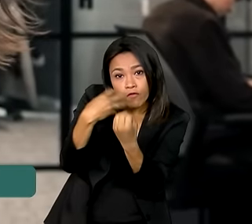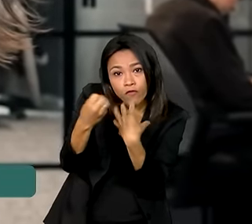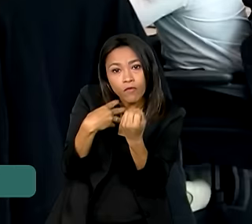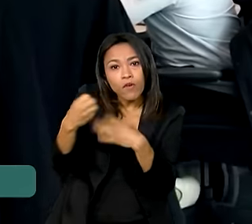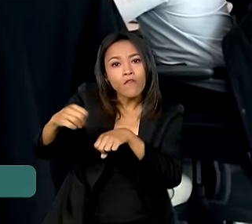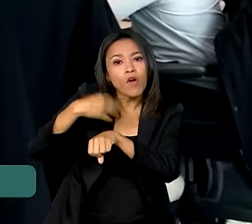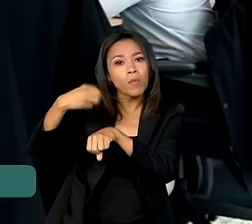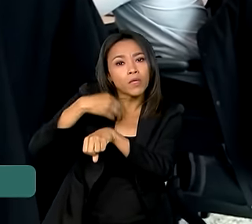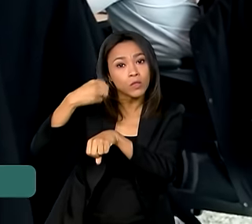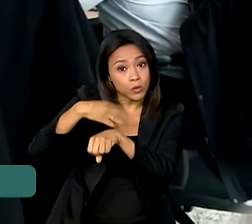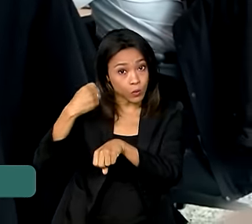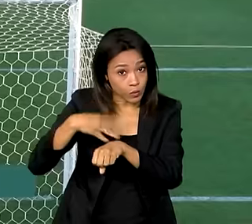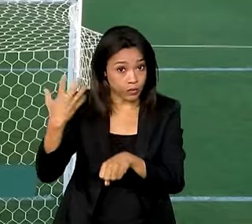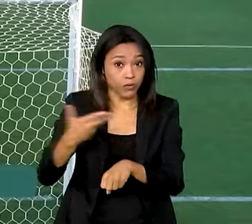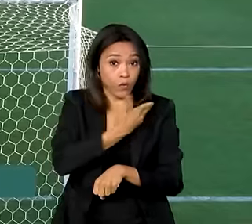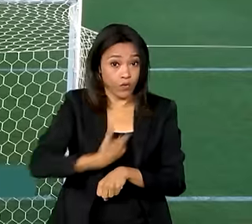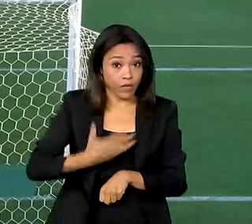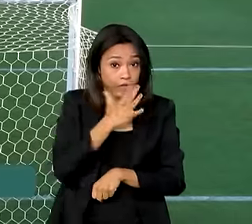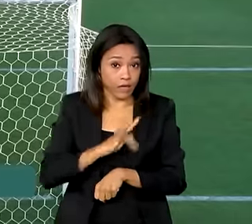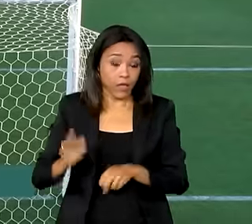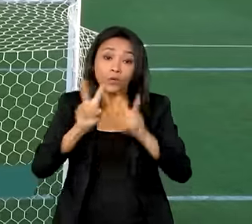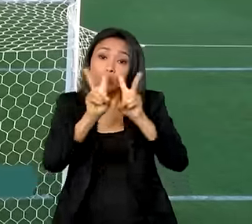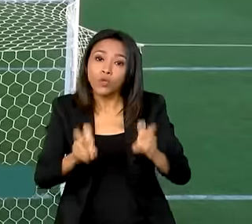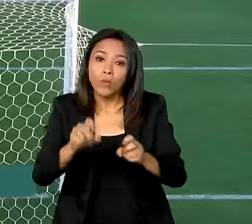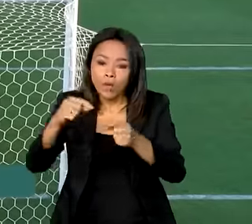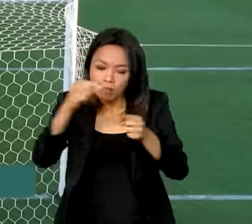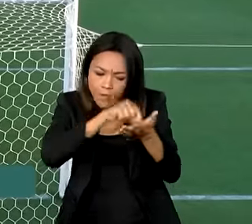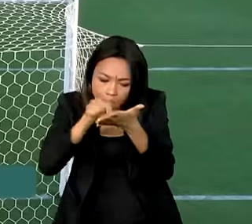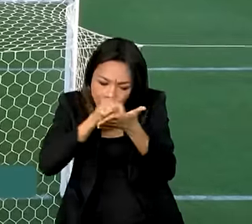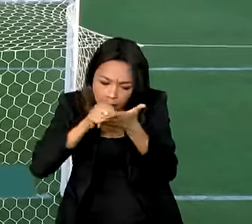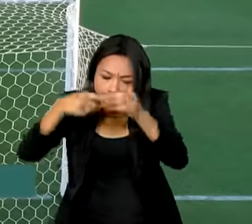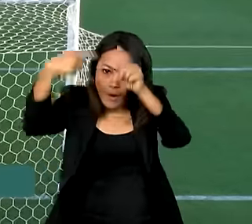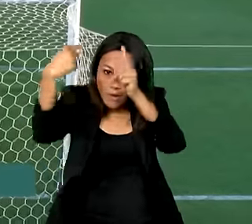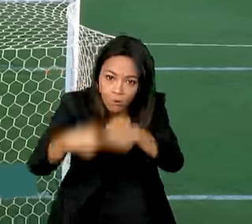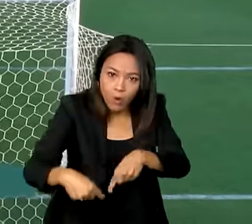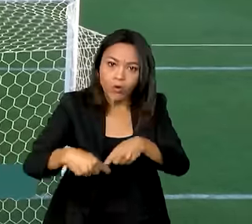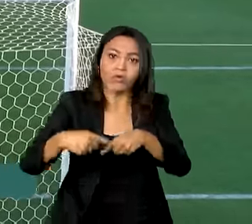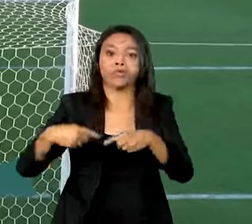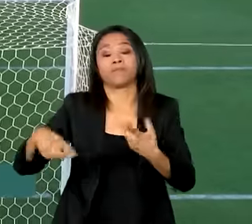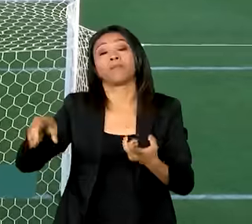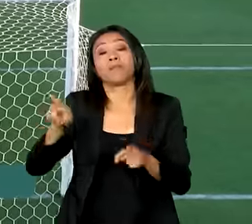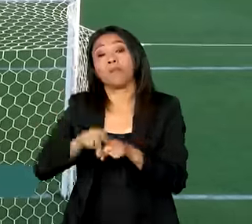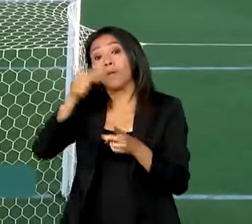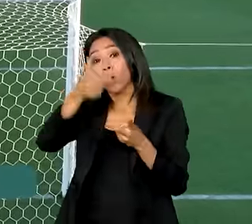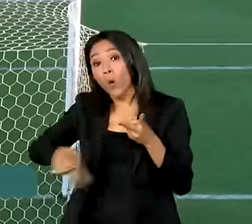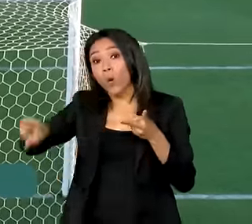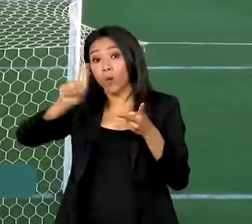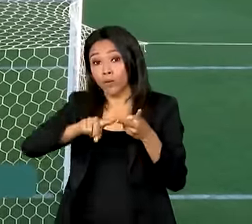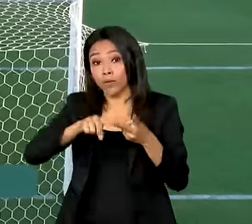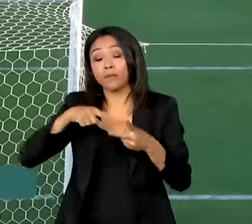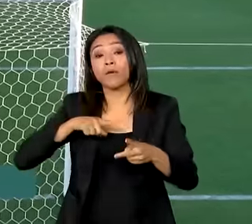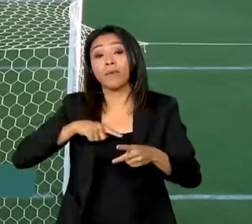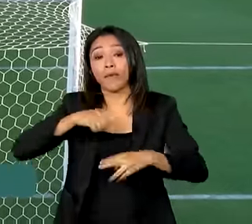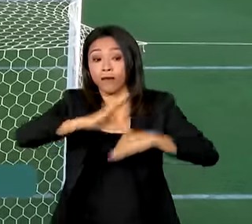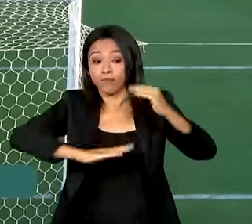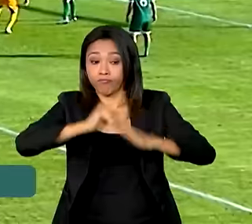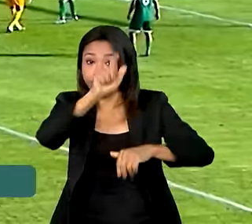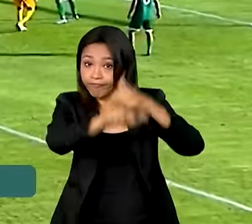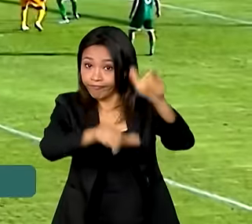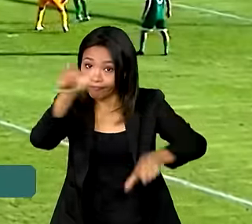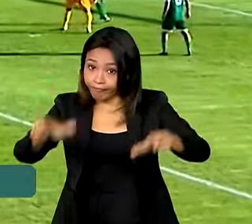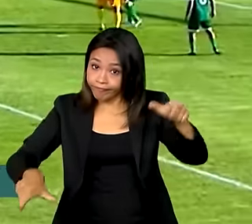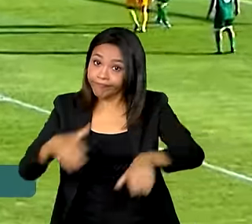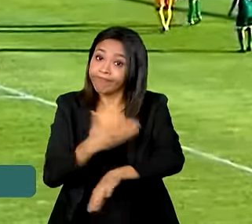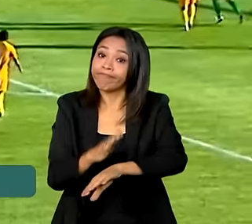sobre o mercado de apostas. Outra consequência da medida é a qualificação dos servidores responsáveis